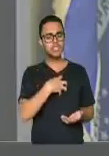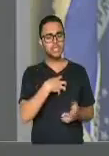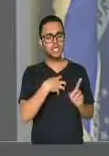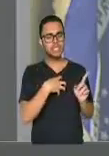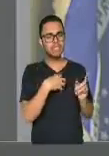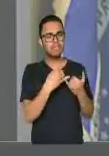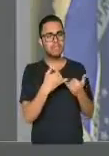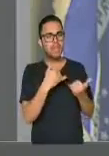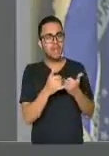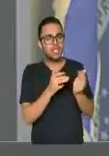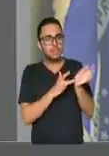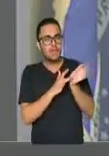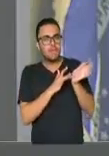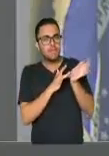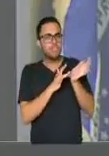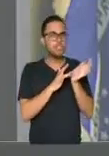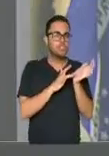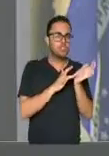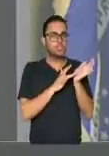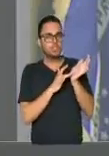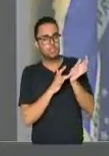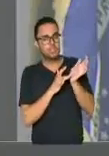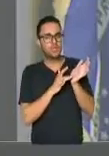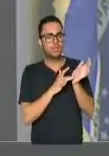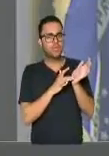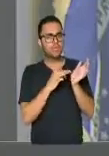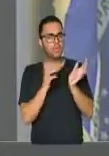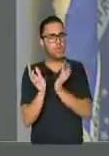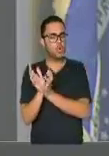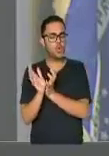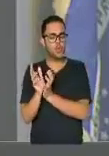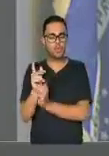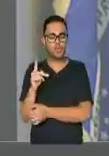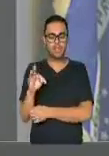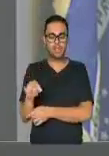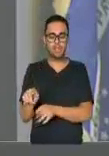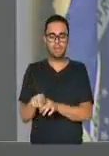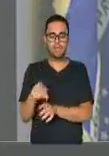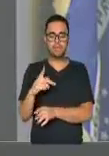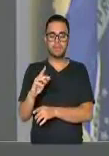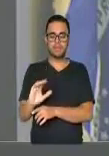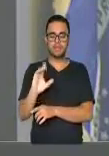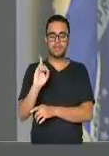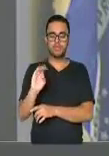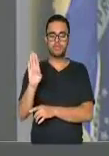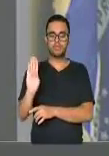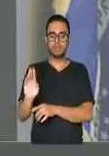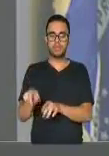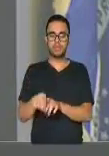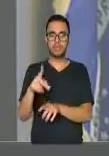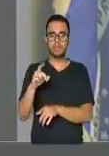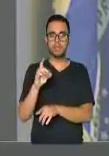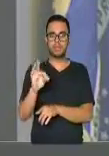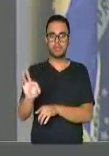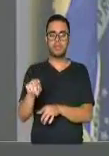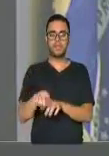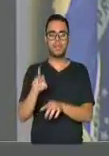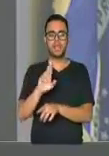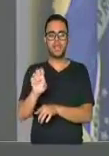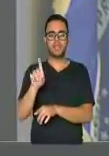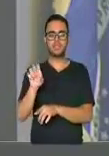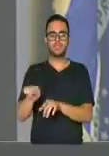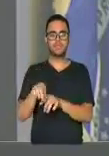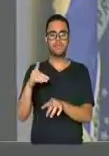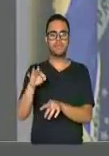uma armação e que é o pessoal do PT, do PCdoB, da rede do PSOL e do PDT também está junto